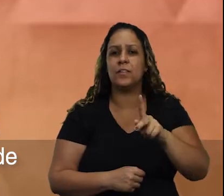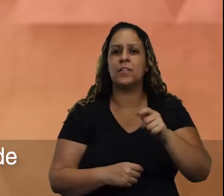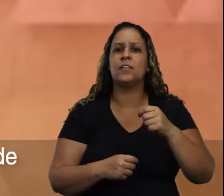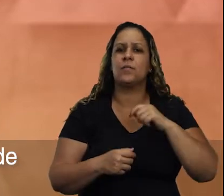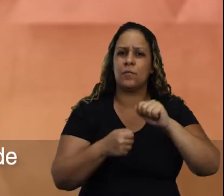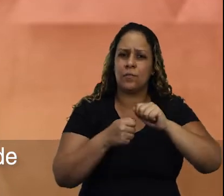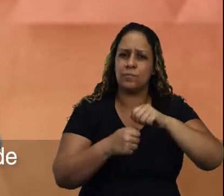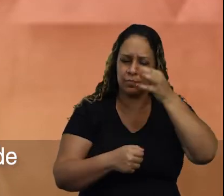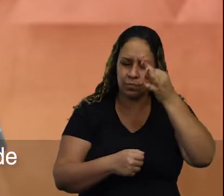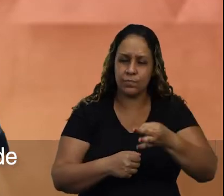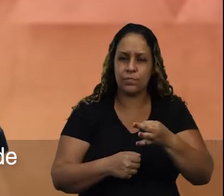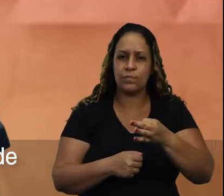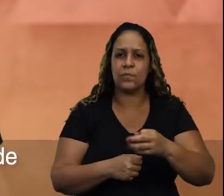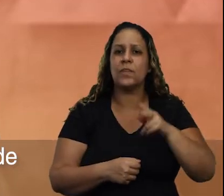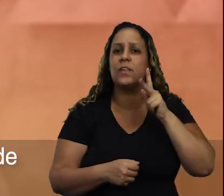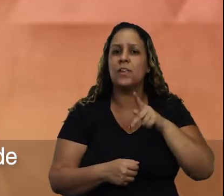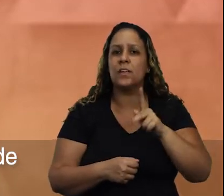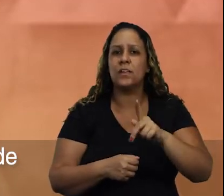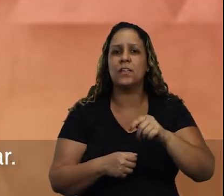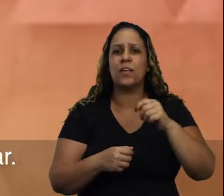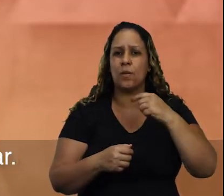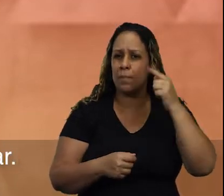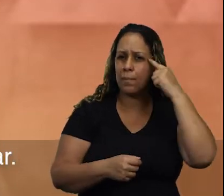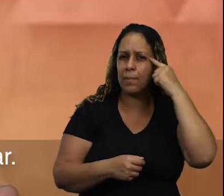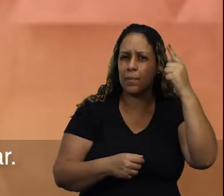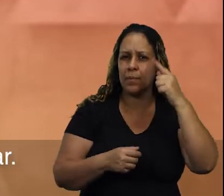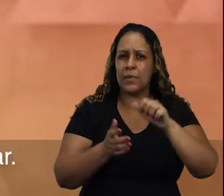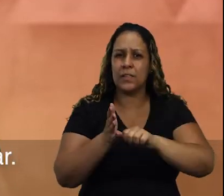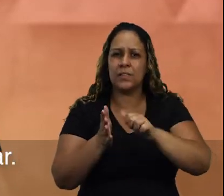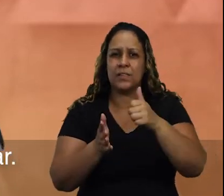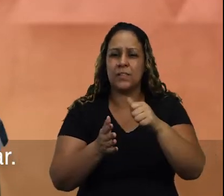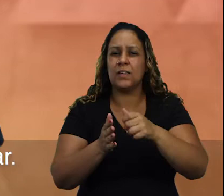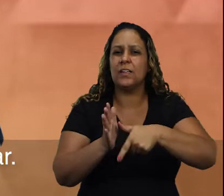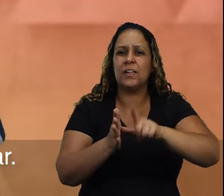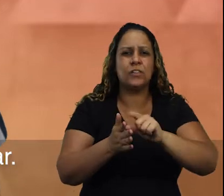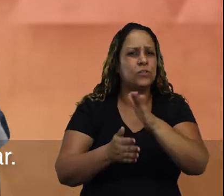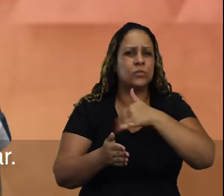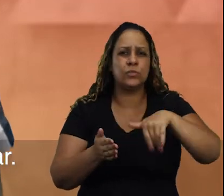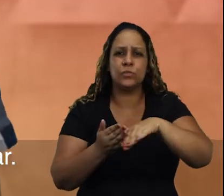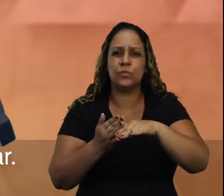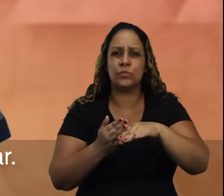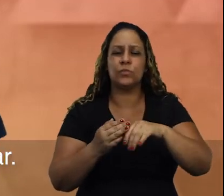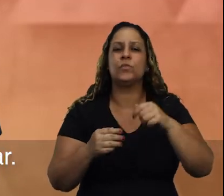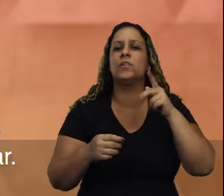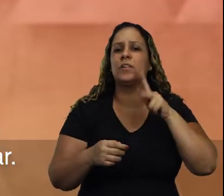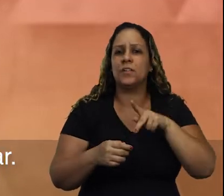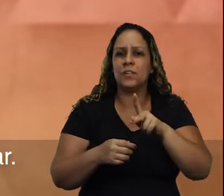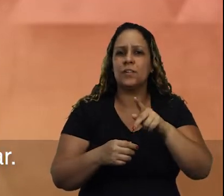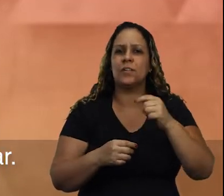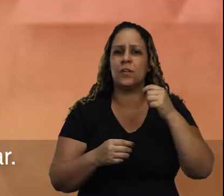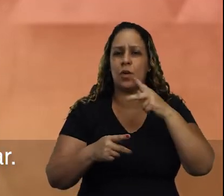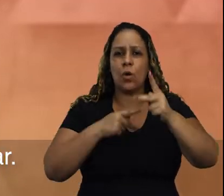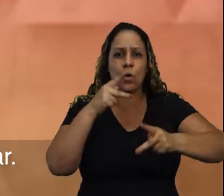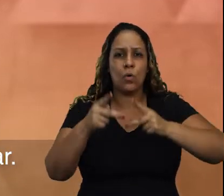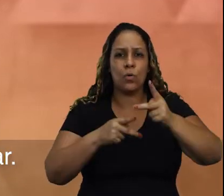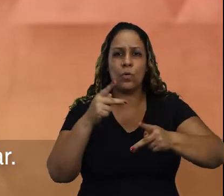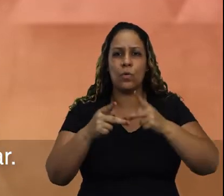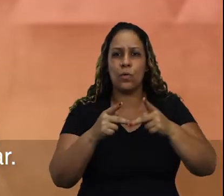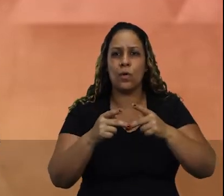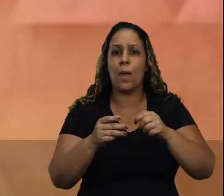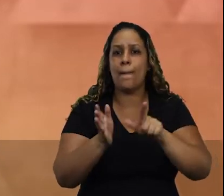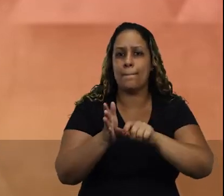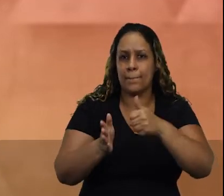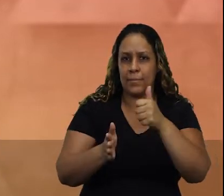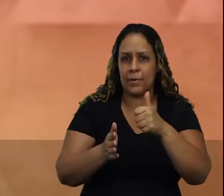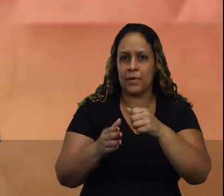dedico. que sempre coloque a nossa cidade antes de tudo. Que sempre coloque o nosso povo em primeiro